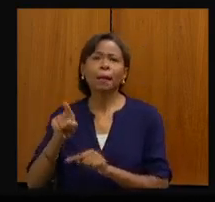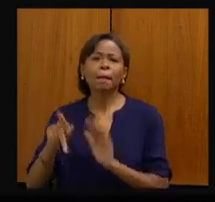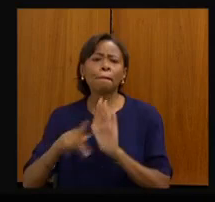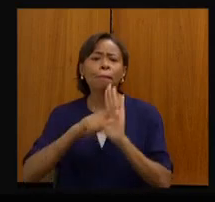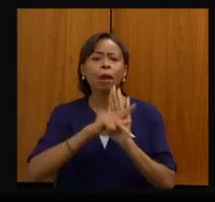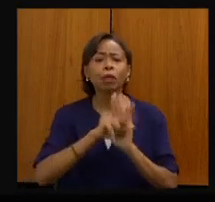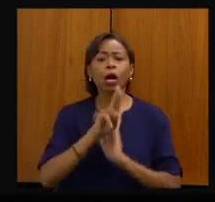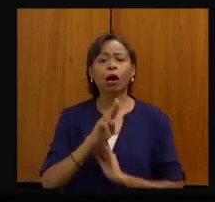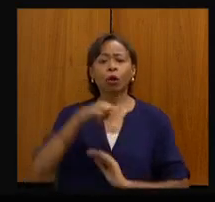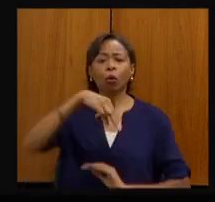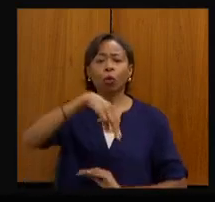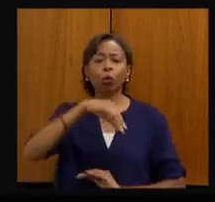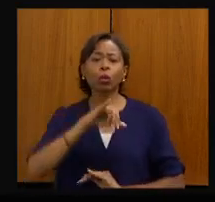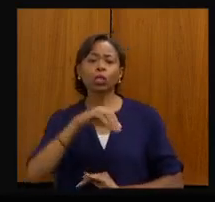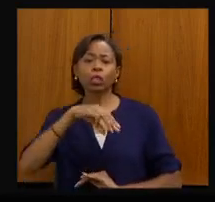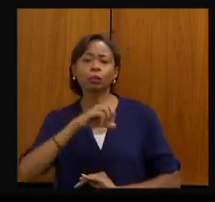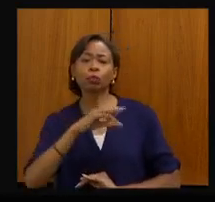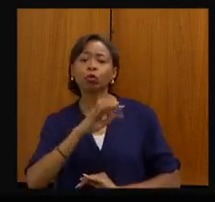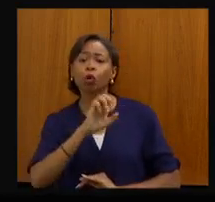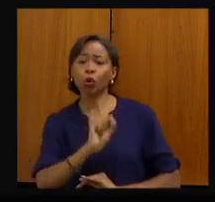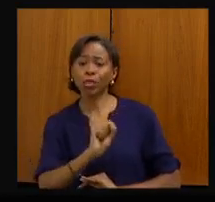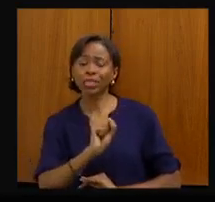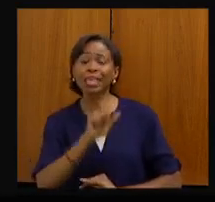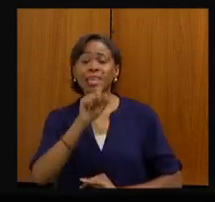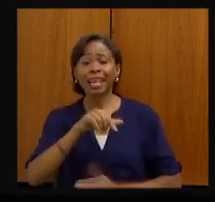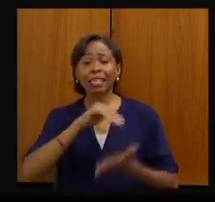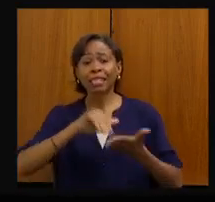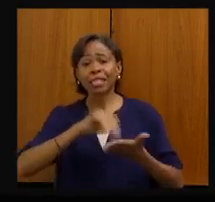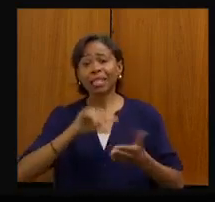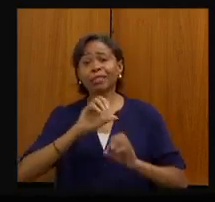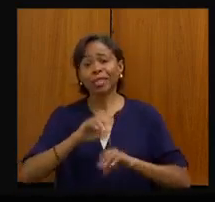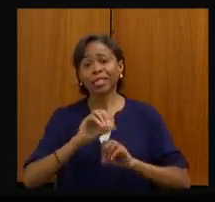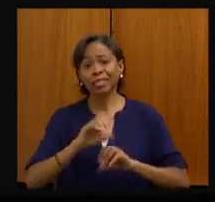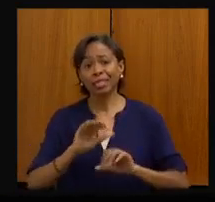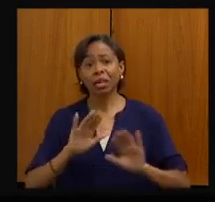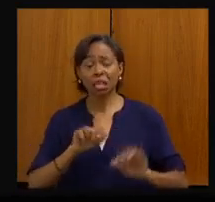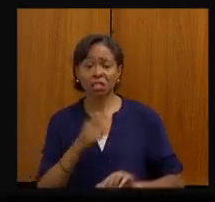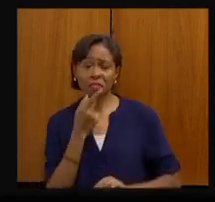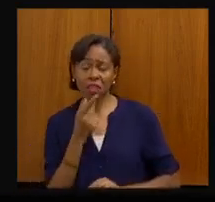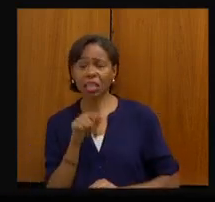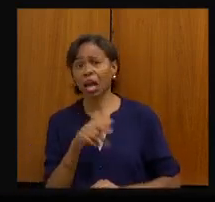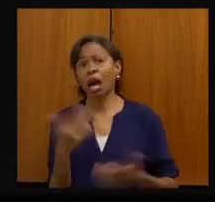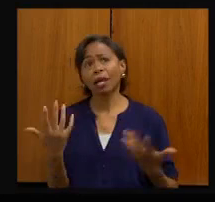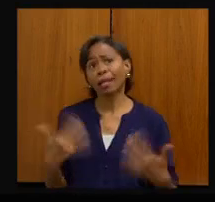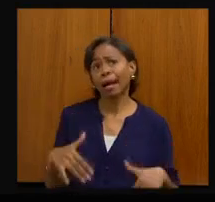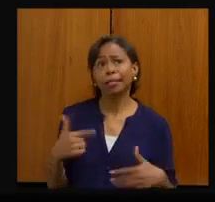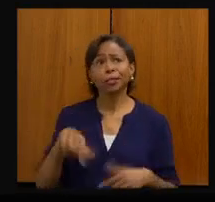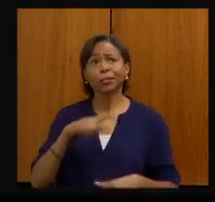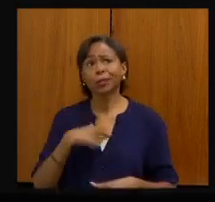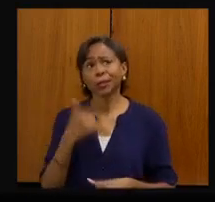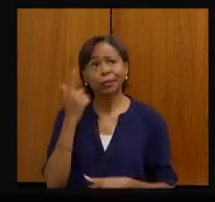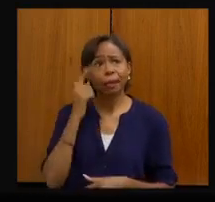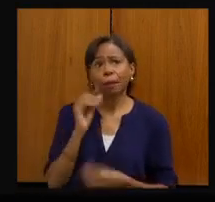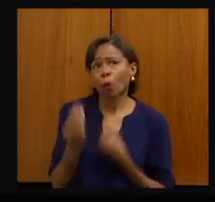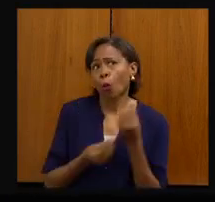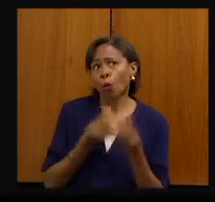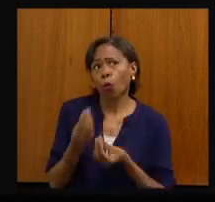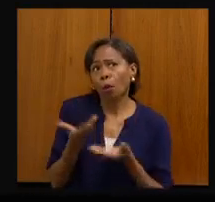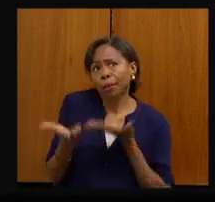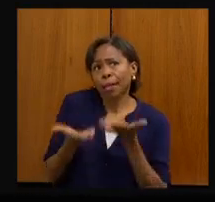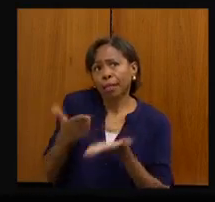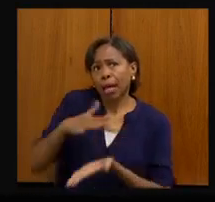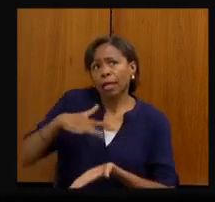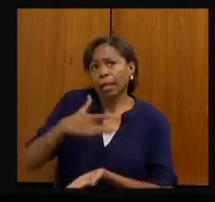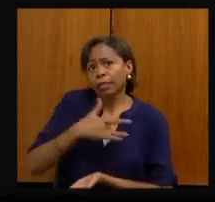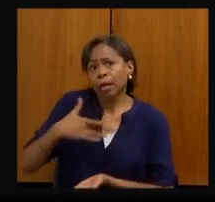Secretaria de Educação e a Secretaria de Educação fala, ah, nós não temos know-how, expertise para tratar da saúde pública, a gente pode